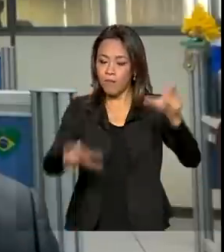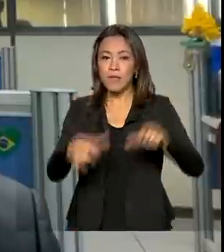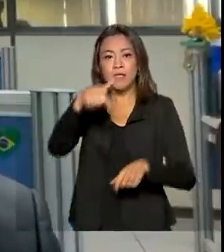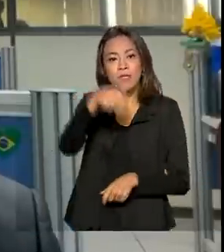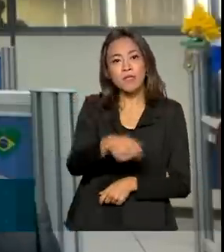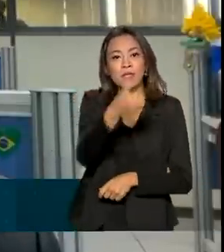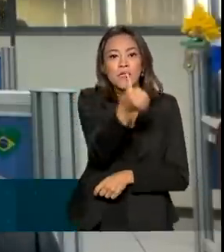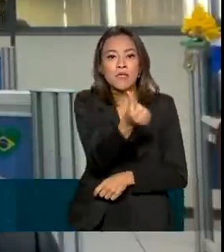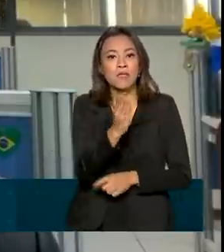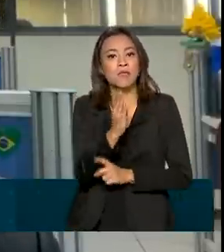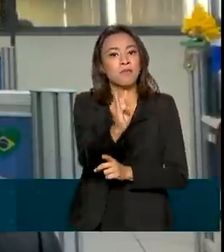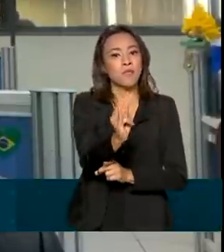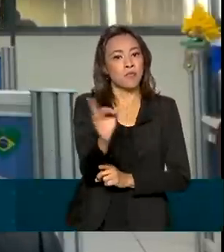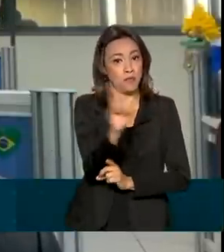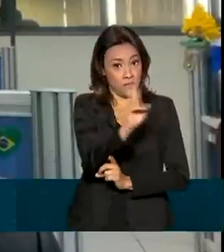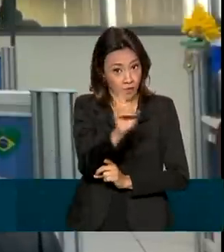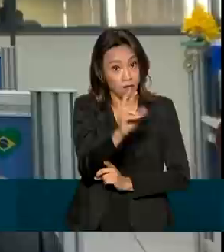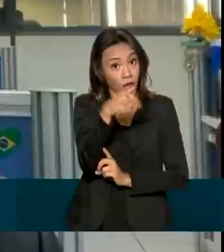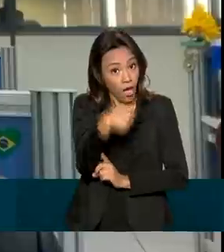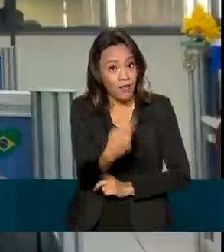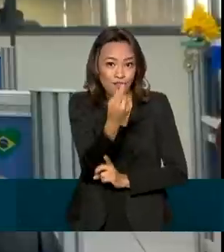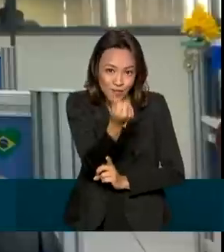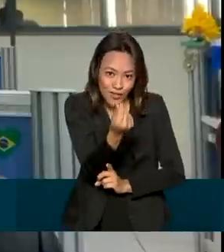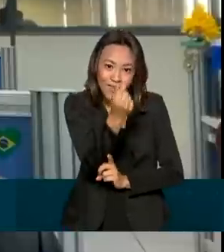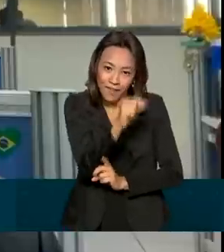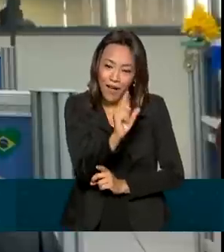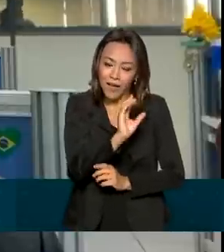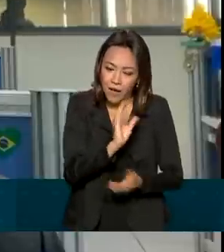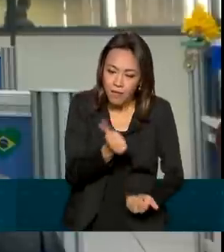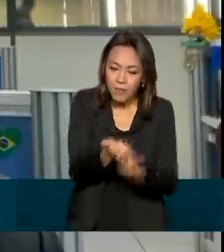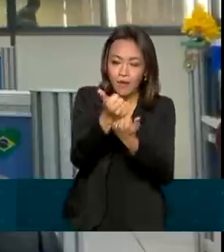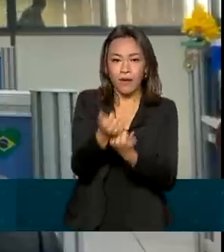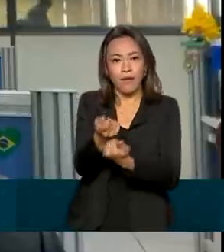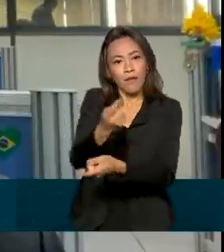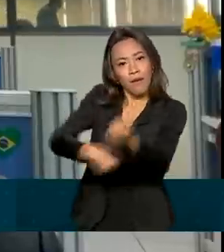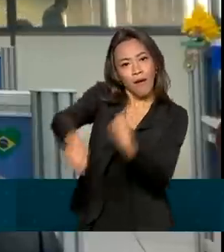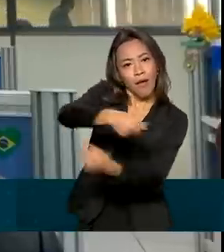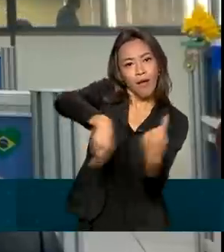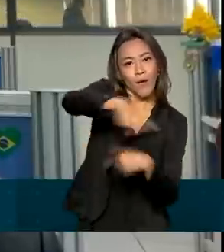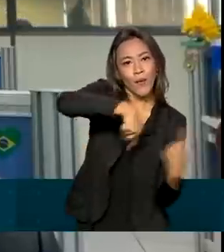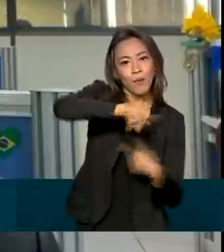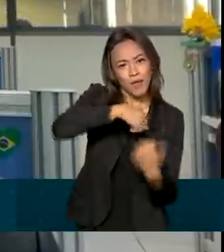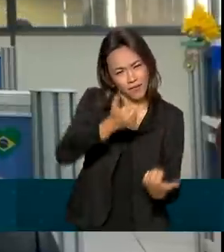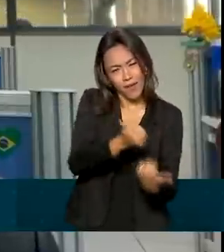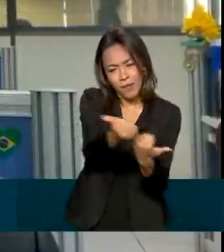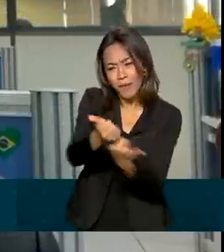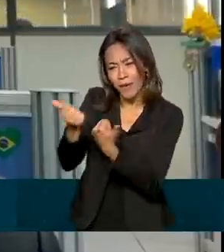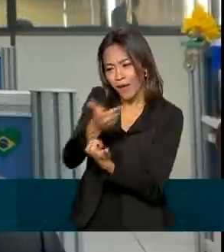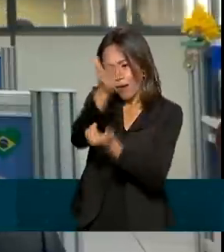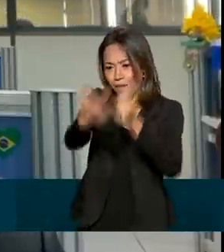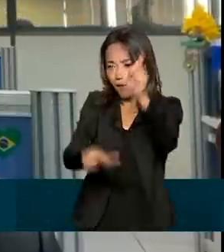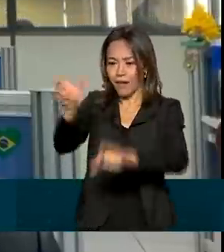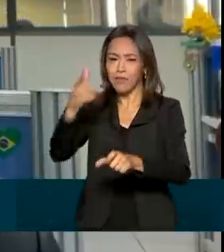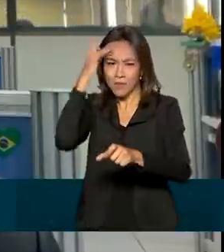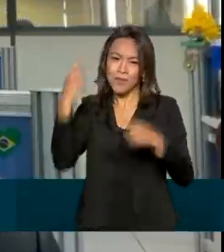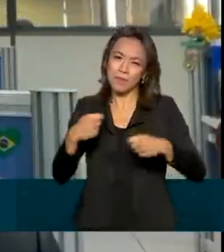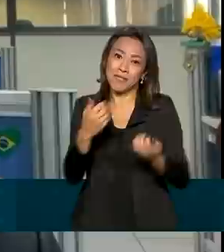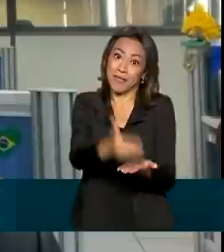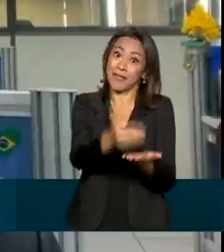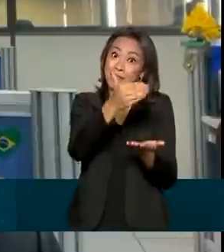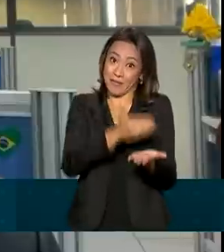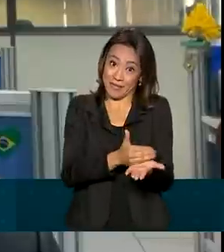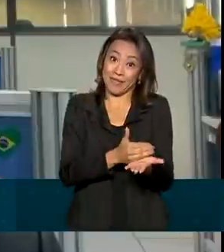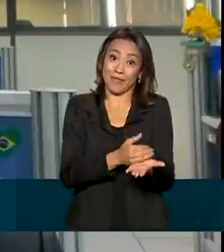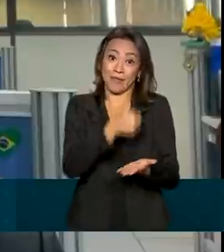76 bilhões, que é um dinheiro que será injetado na economia e beneficiará aqueles que precisam dessa antecipação do 10º